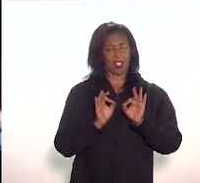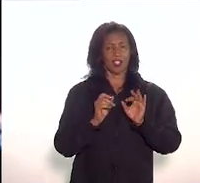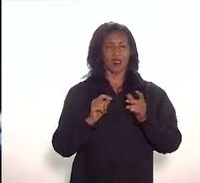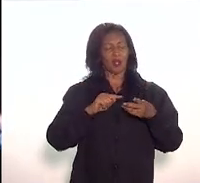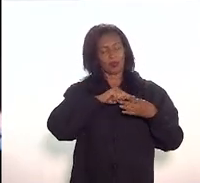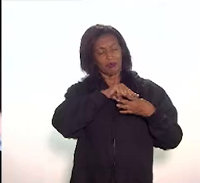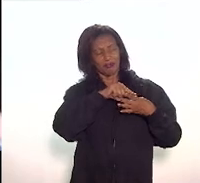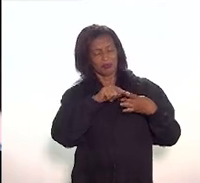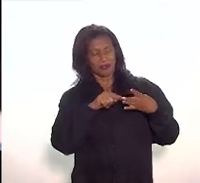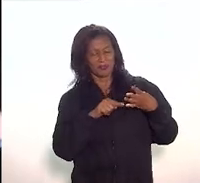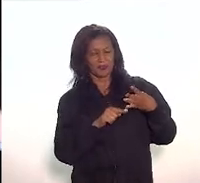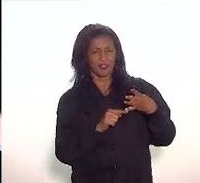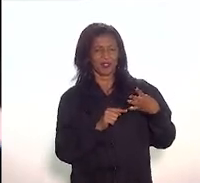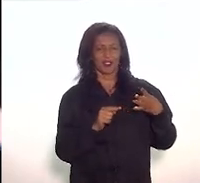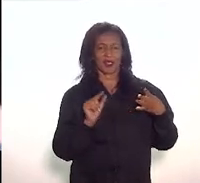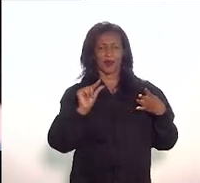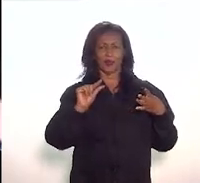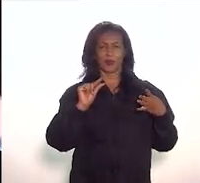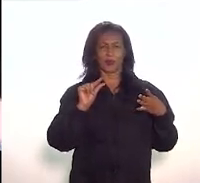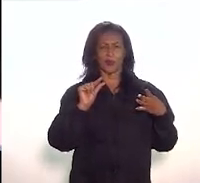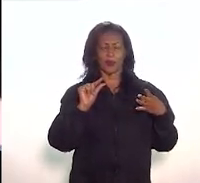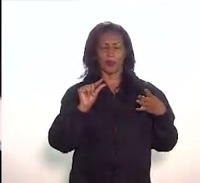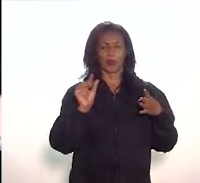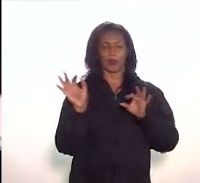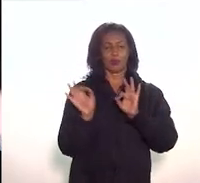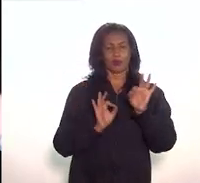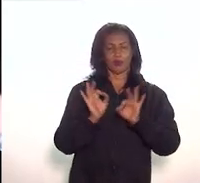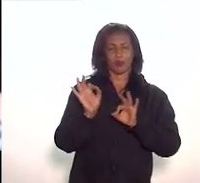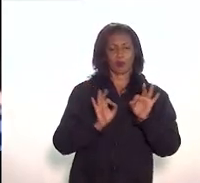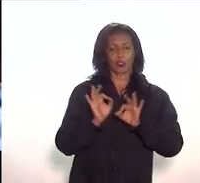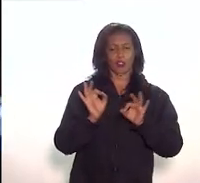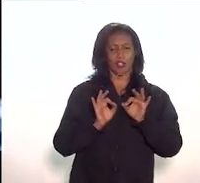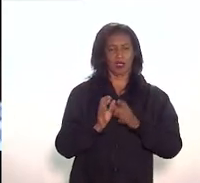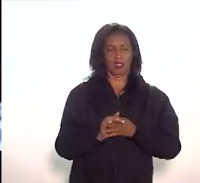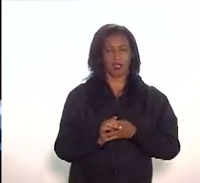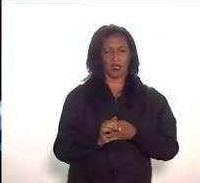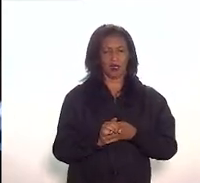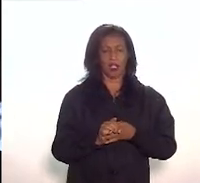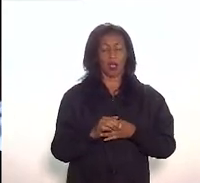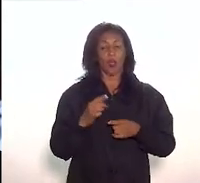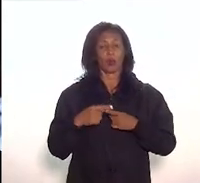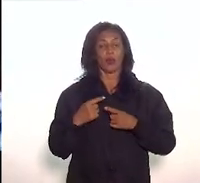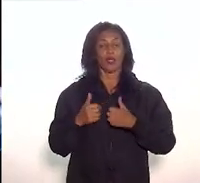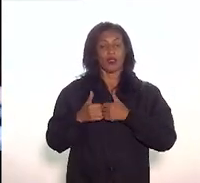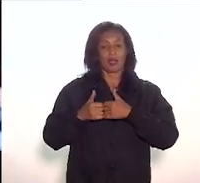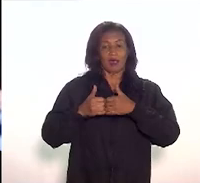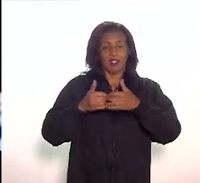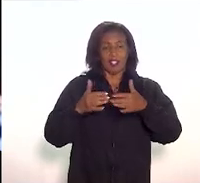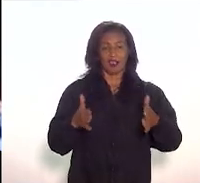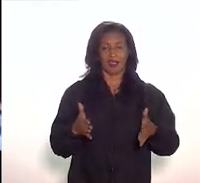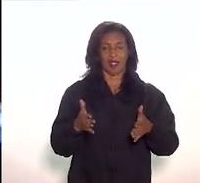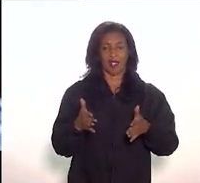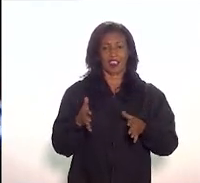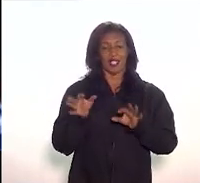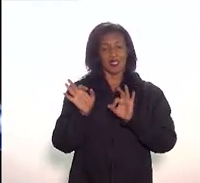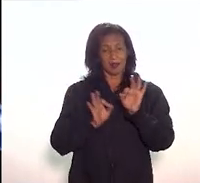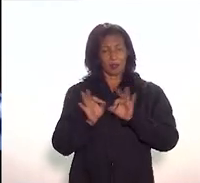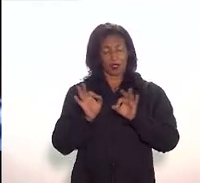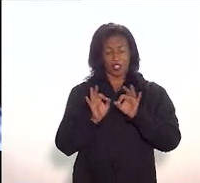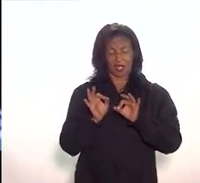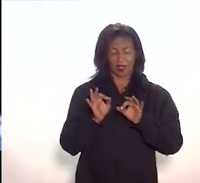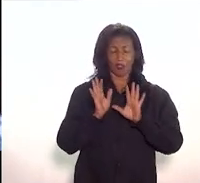coisas, por fazer um pouco do histórico do que foi esse projeto, porque em si esse projeto já representa um marco na nossa história.